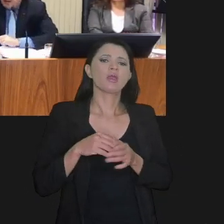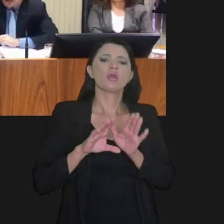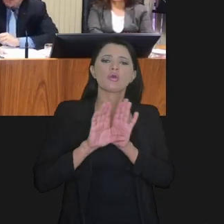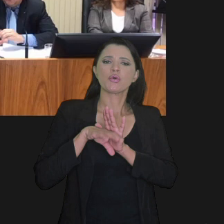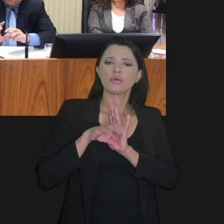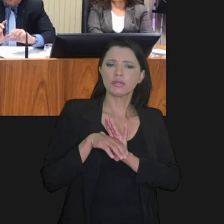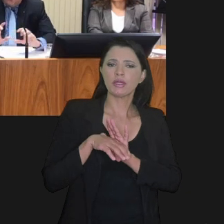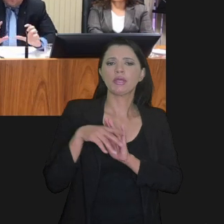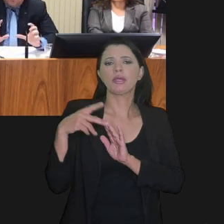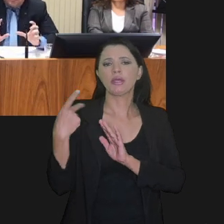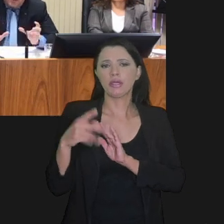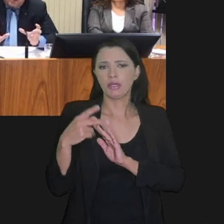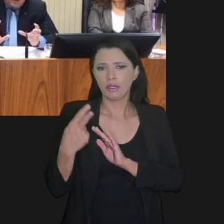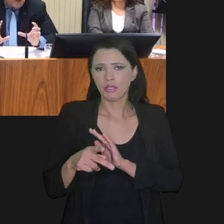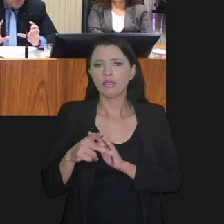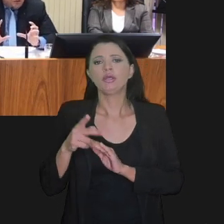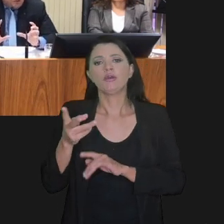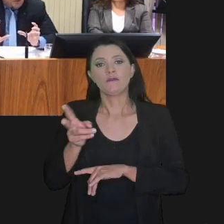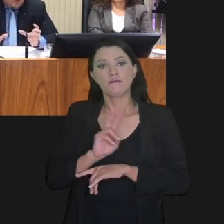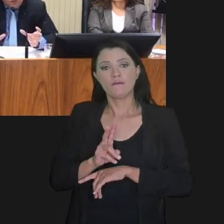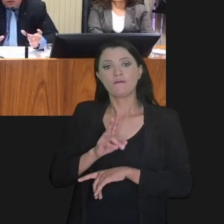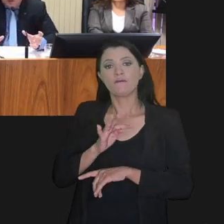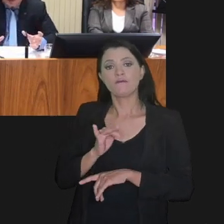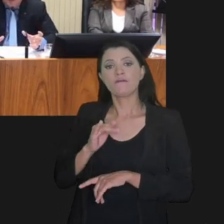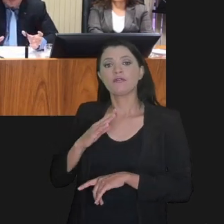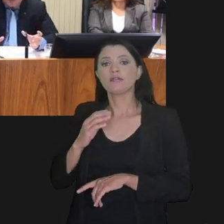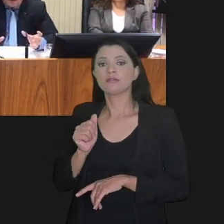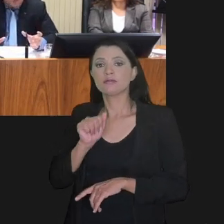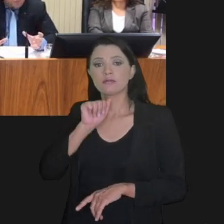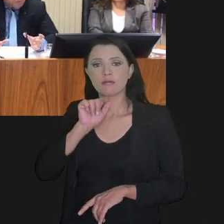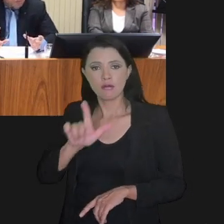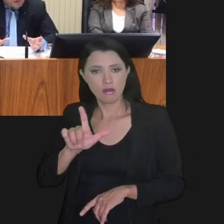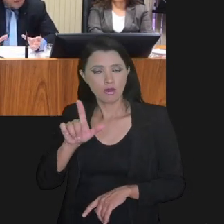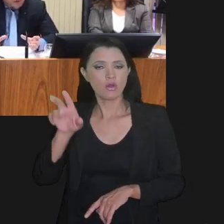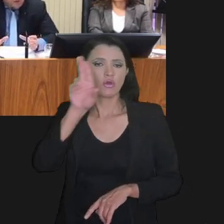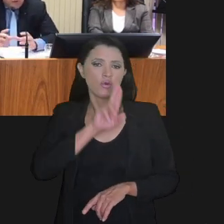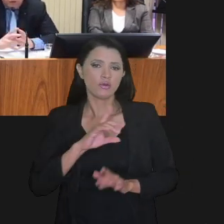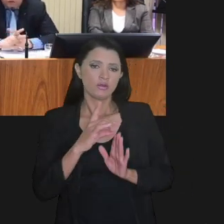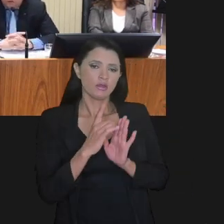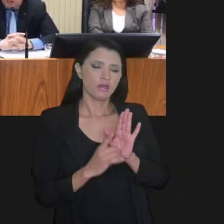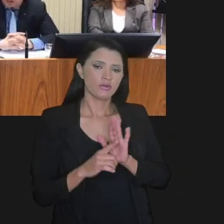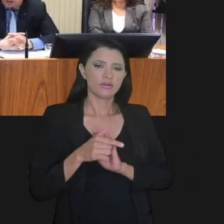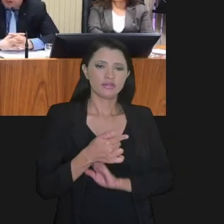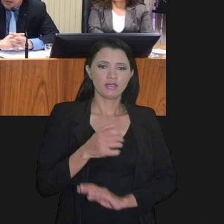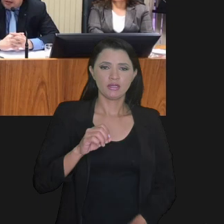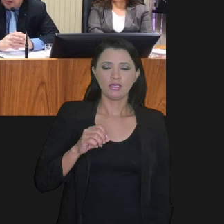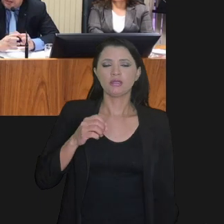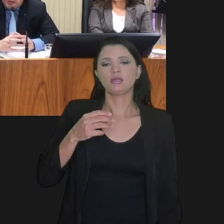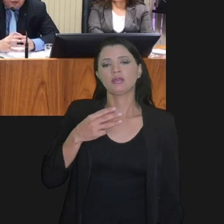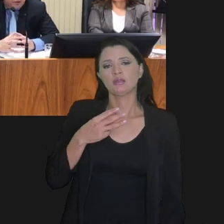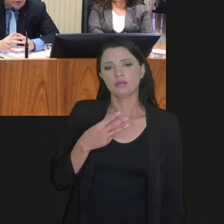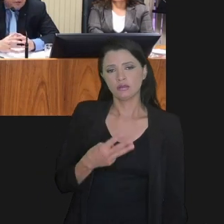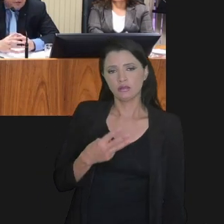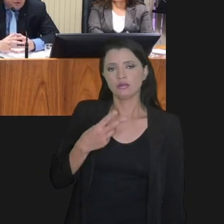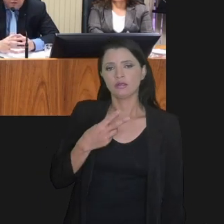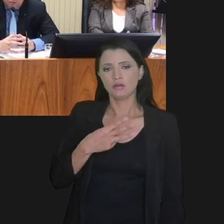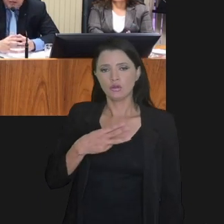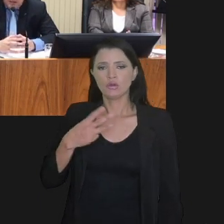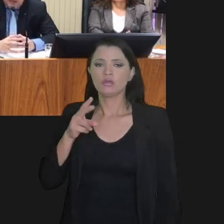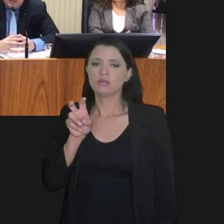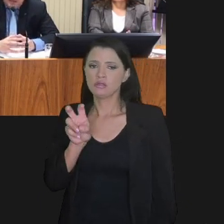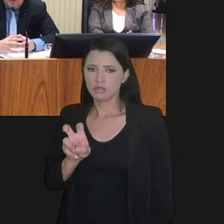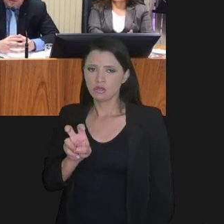dentro do conceito de contencioso administrativo fiscal, a gente usa o do decreto 7235,